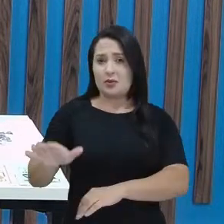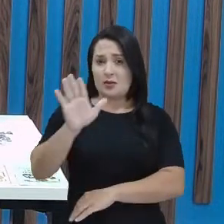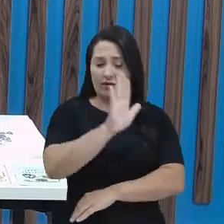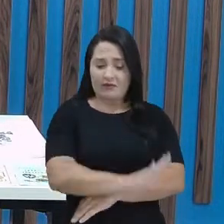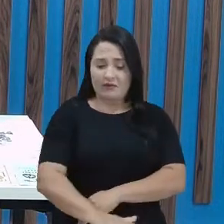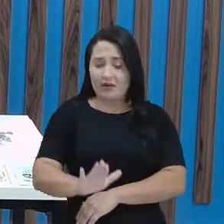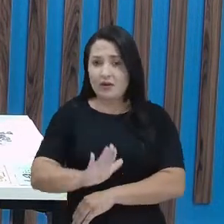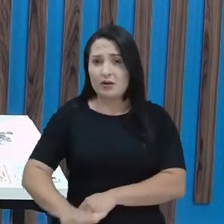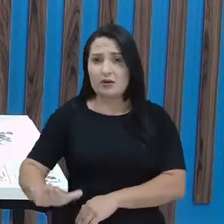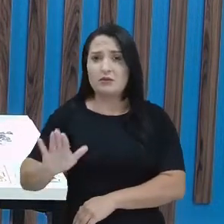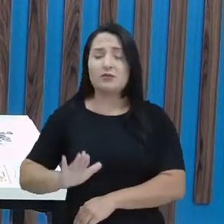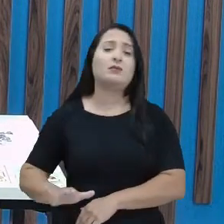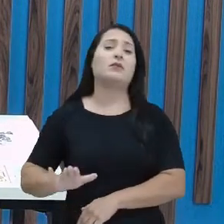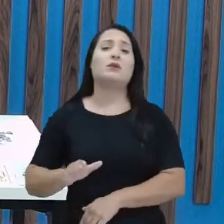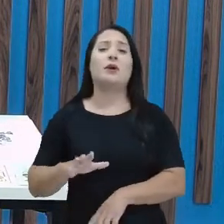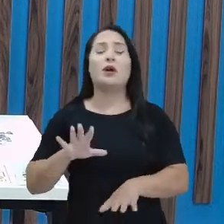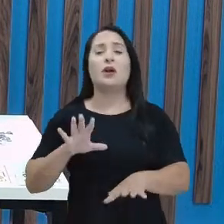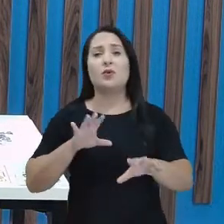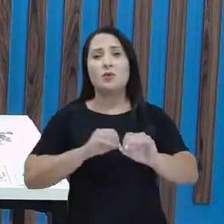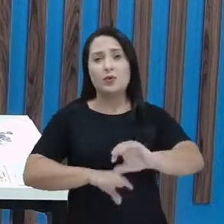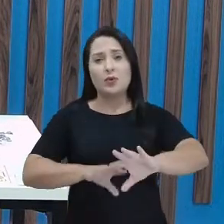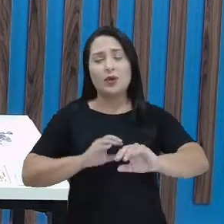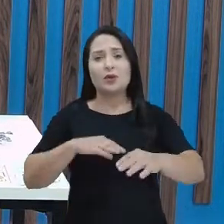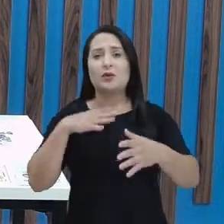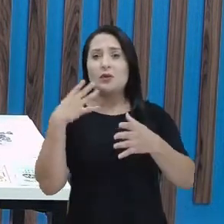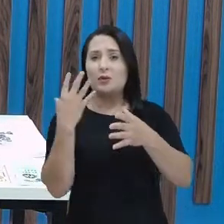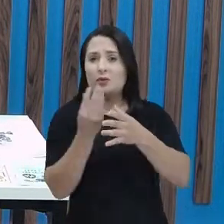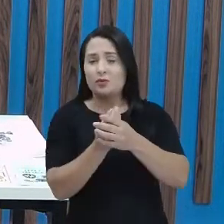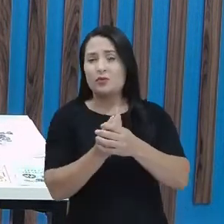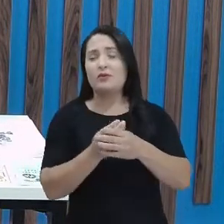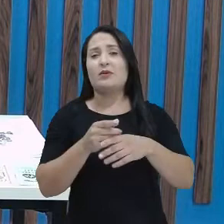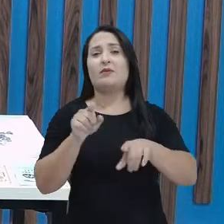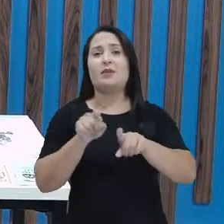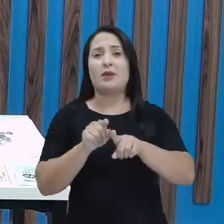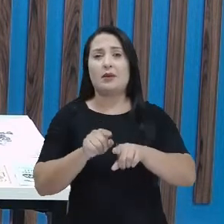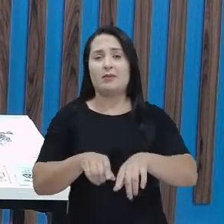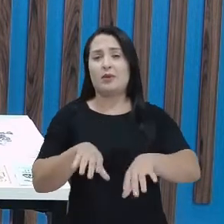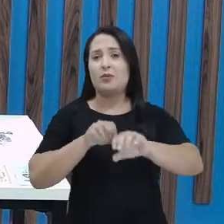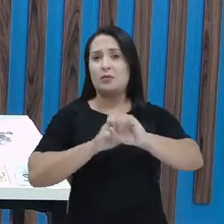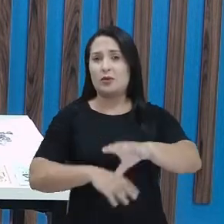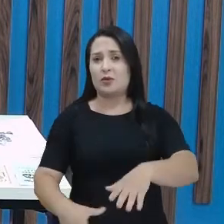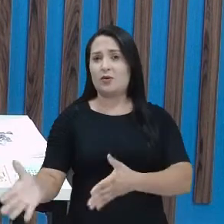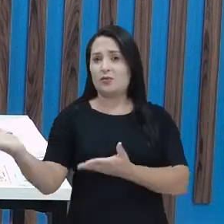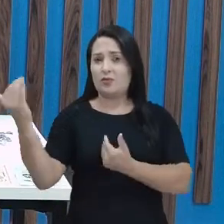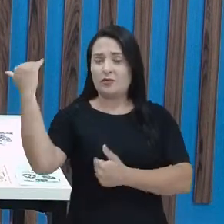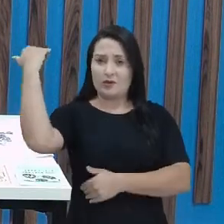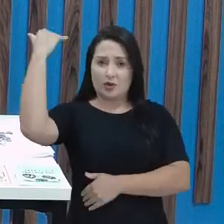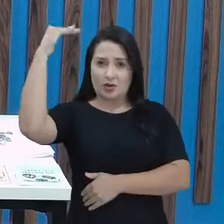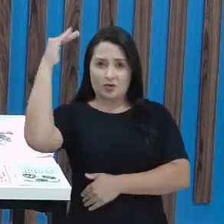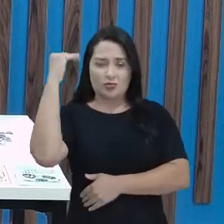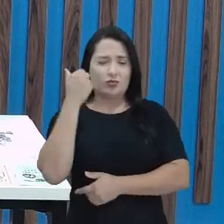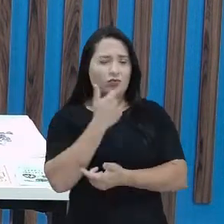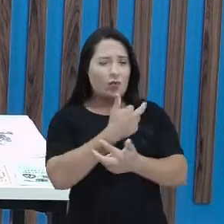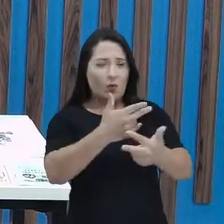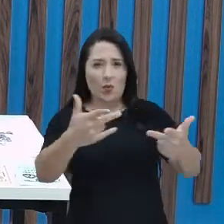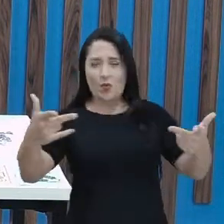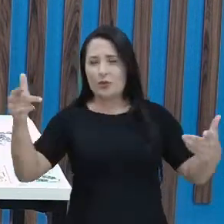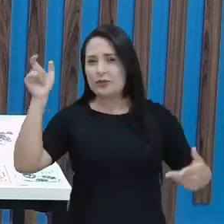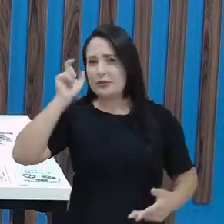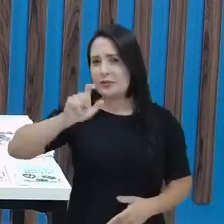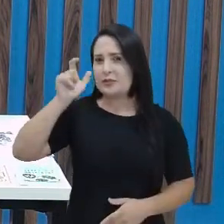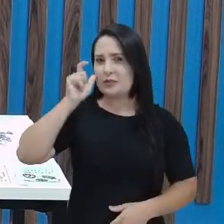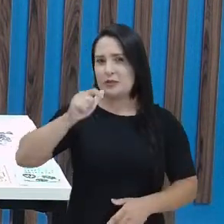educação inclusiva, educação de jovens e adultos, que é o EJA, um monte de coisa muito interessante por lá.